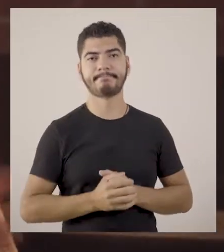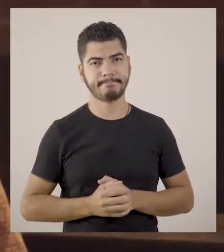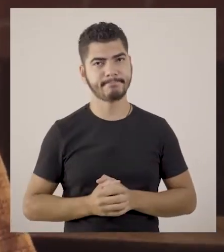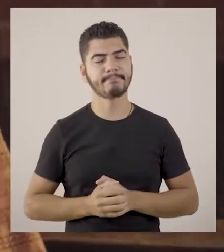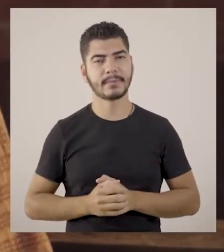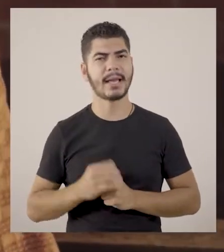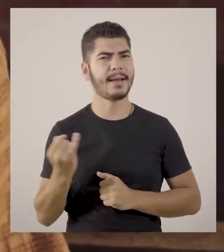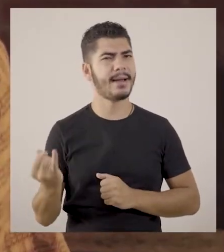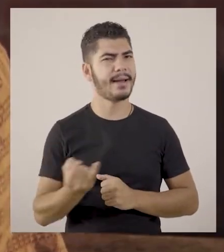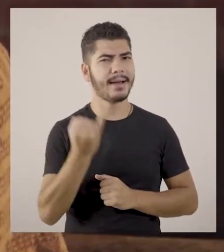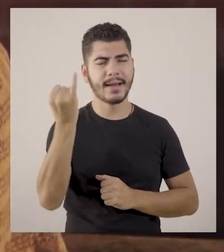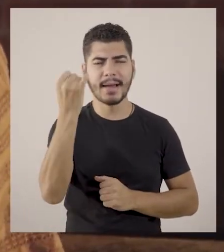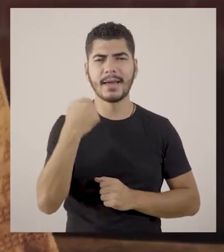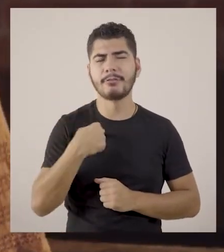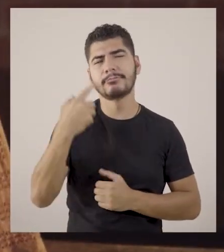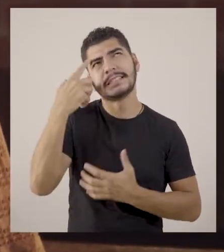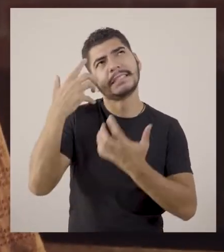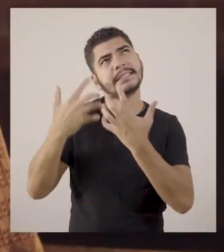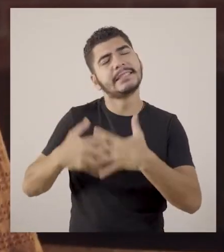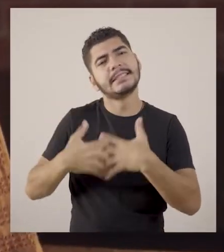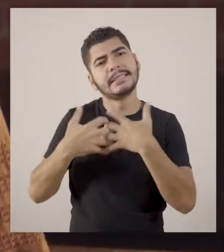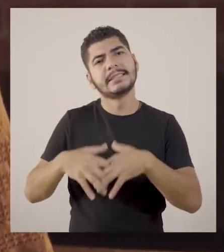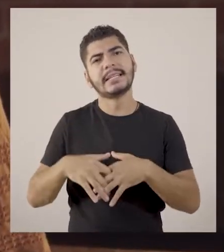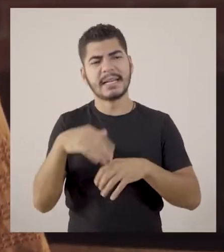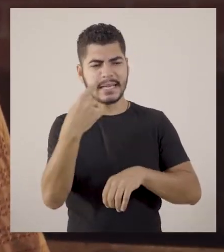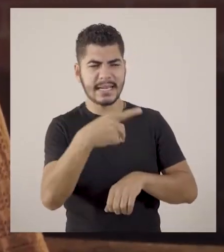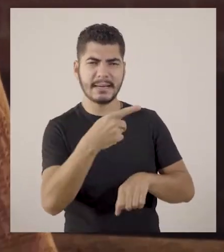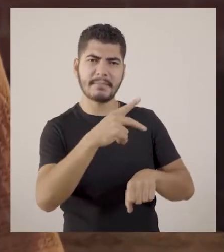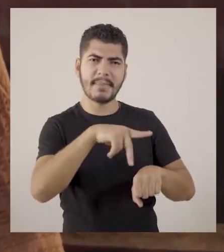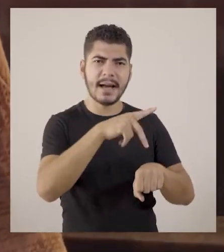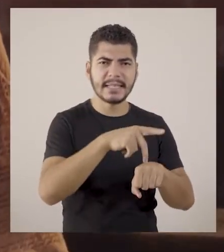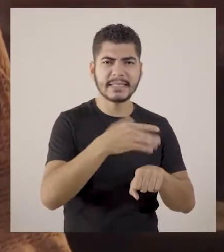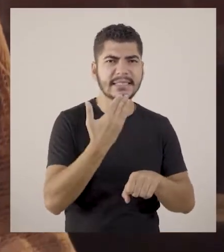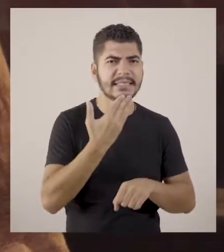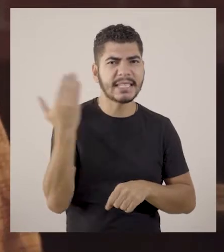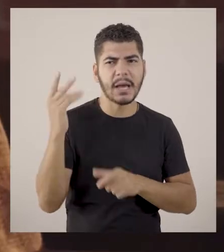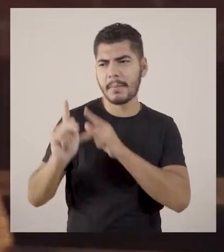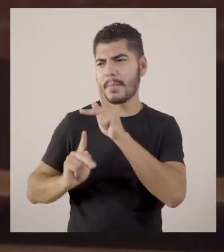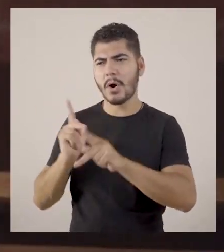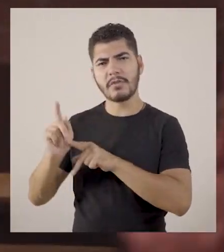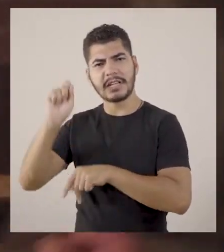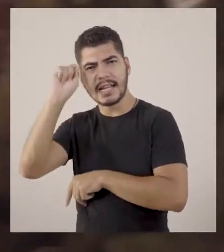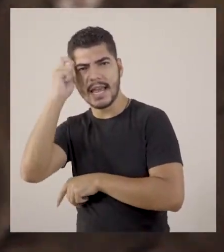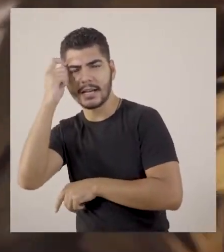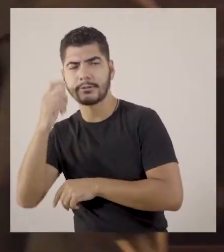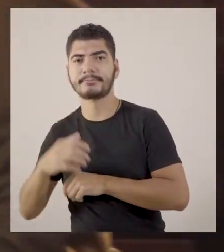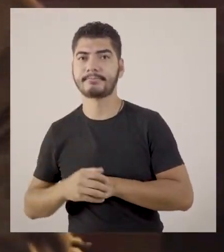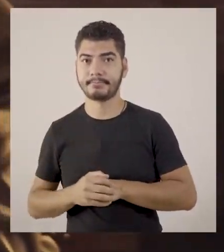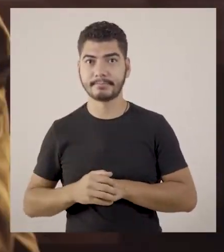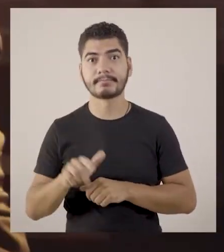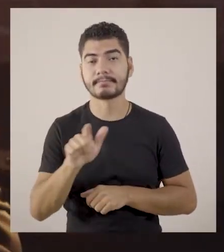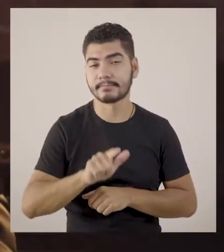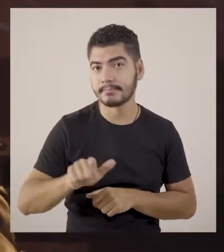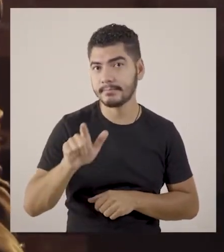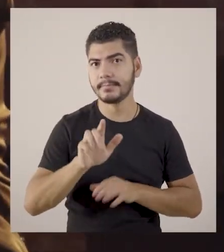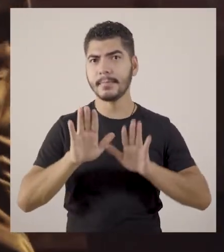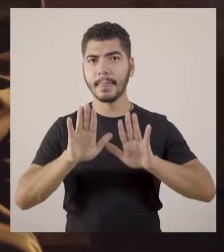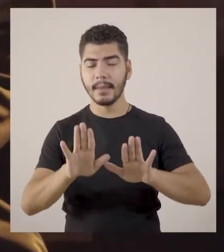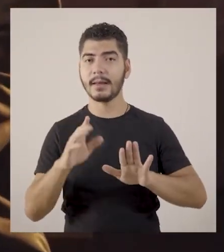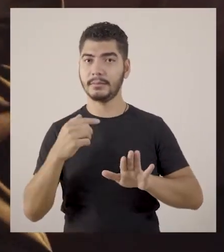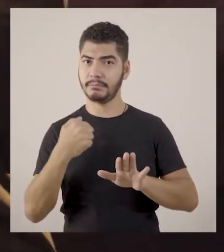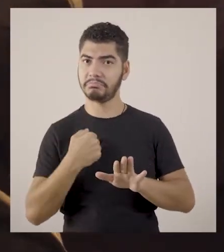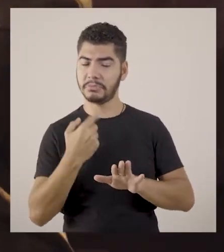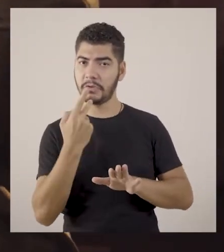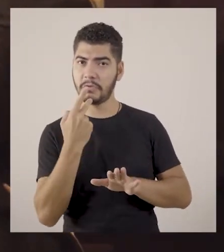é fundamental. Eu fico pensando o que seria desse país se não fossem povos negros. Claro, claro, mas eu não